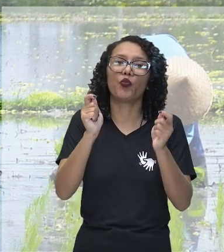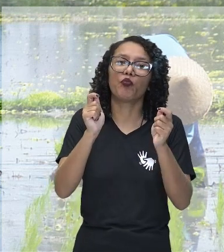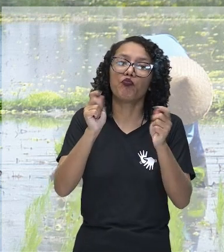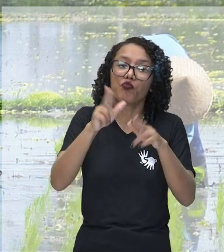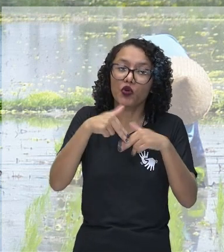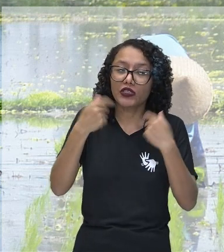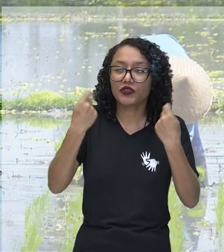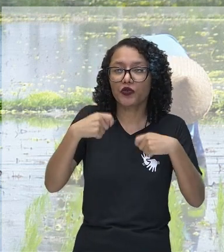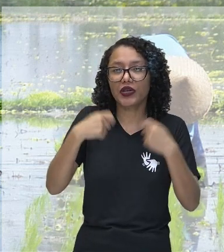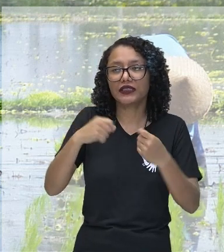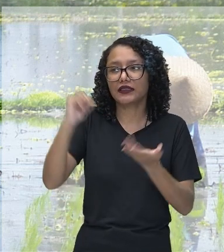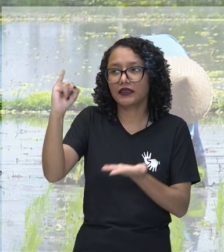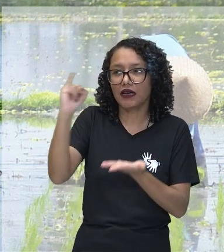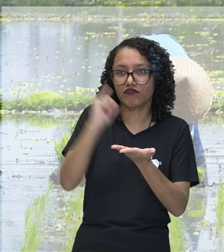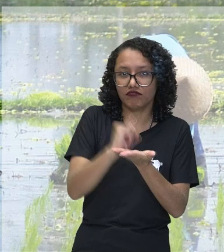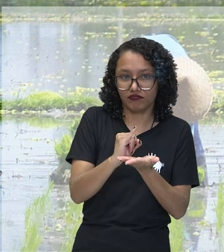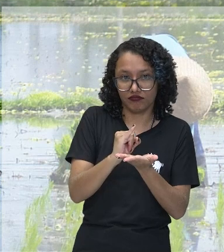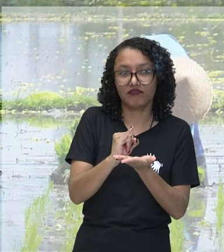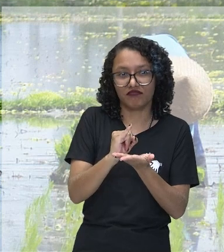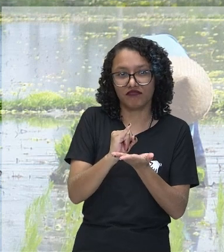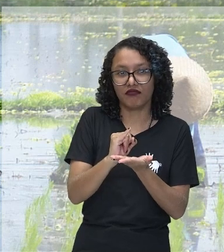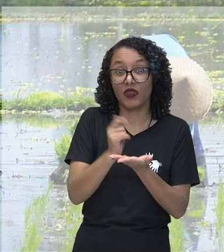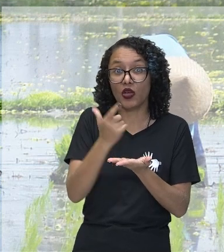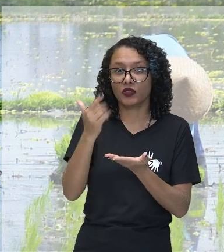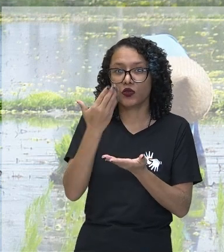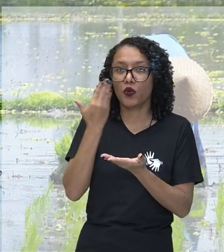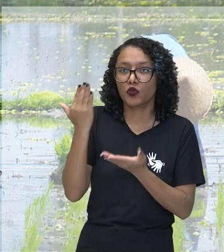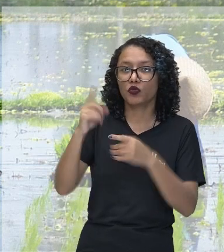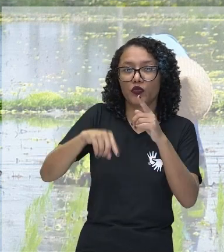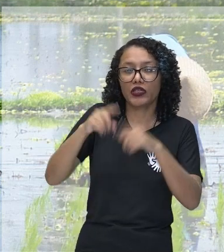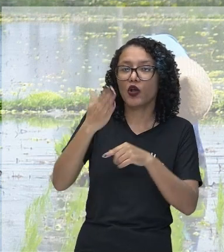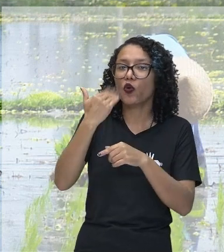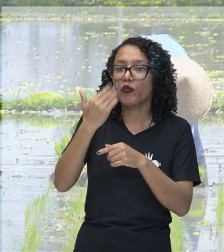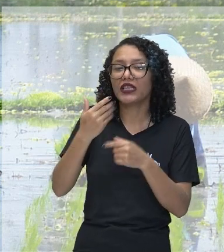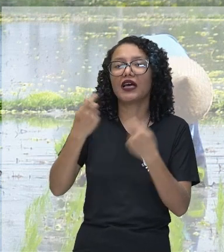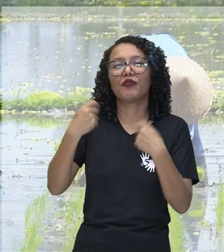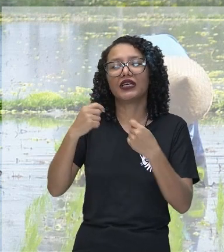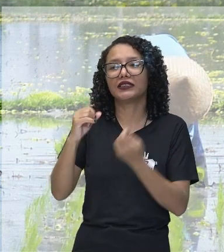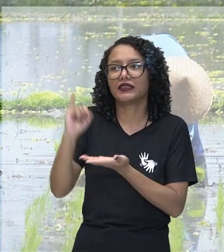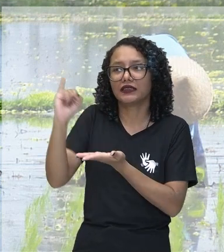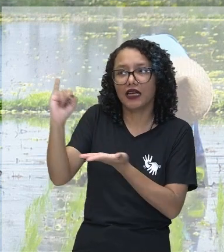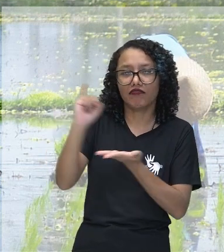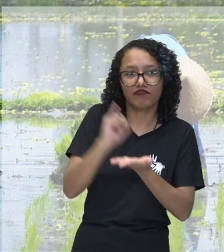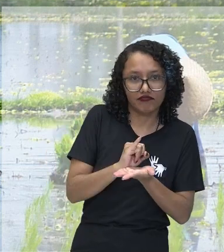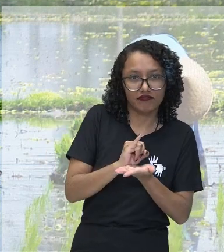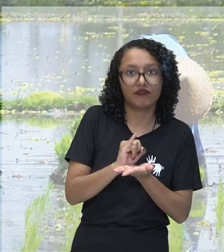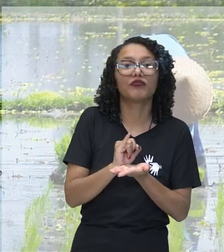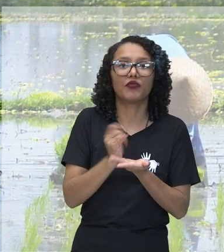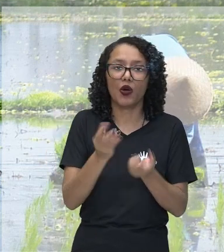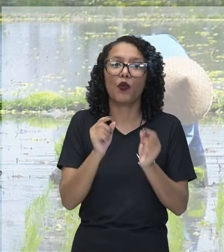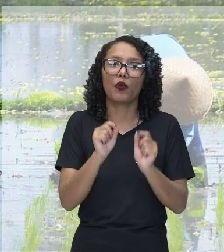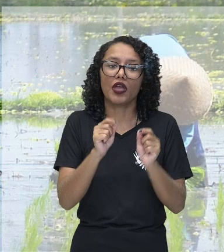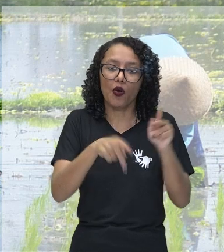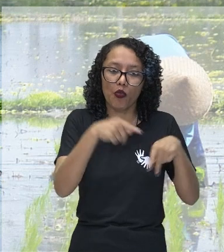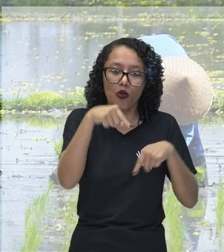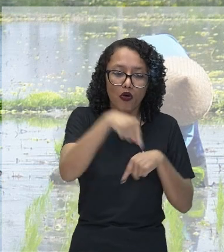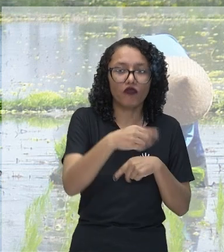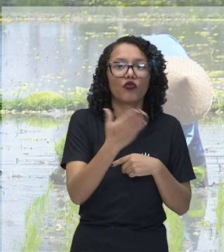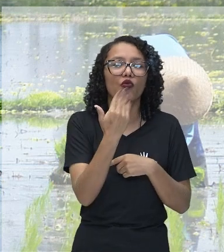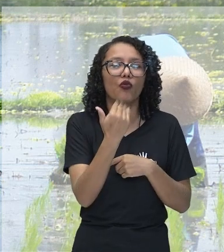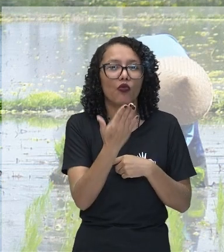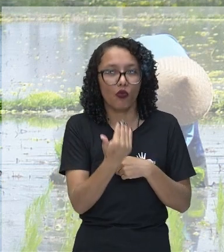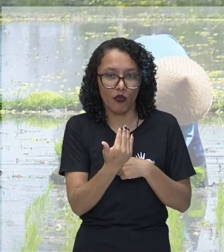parte da agricultura deles para suprir a necessidade da sua população. O único cultivo que eles